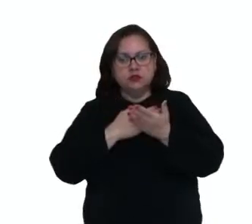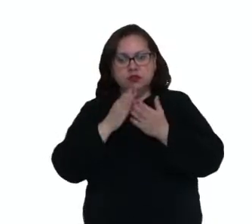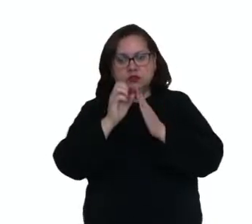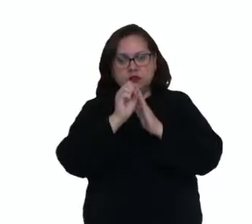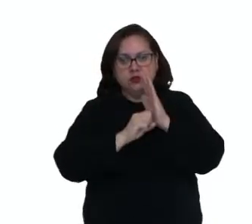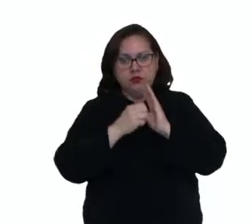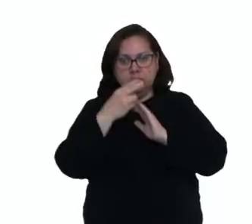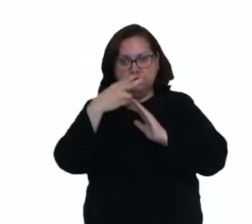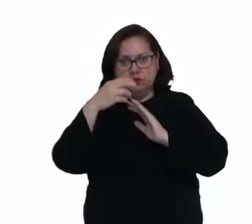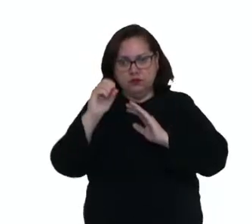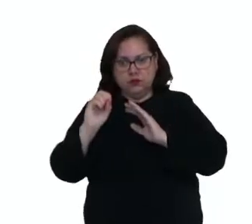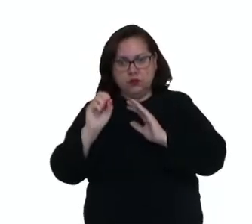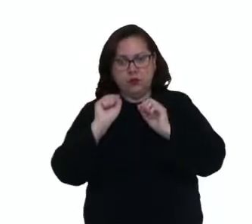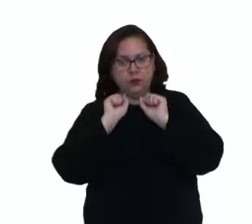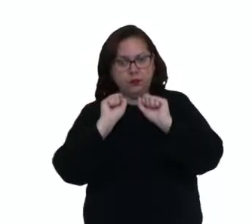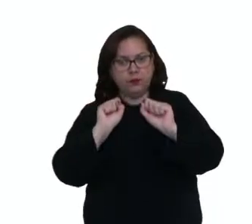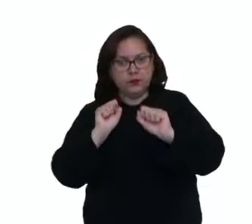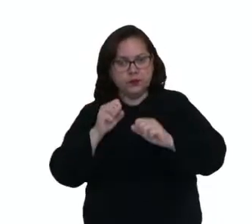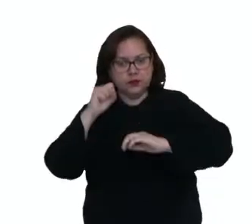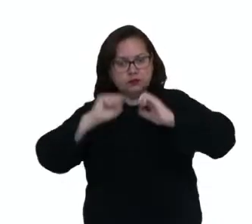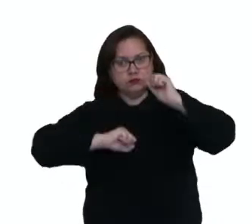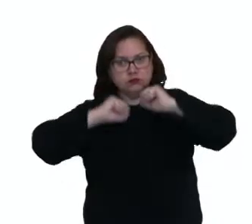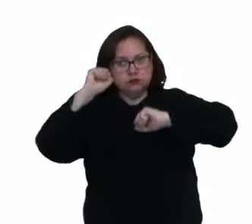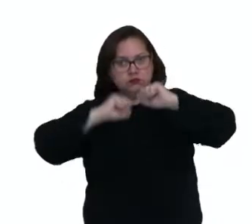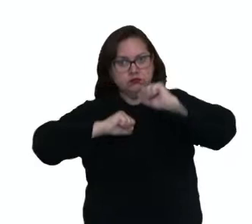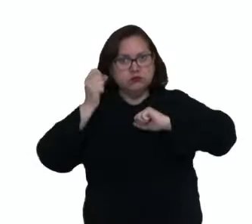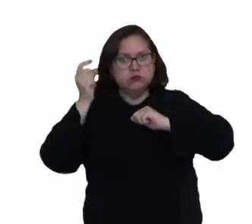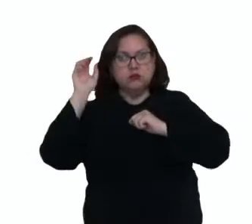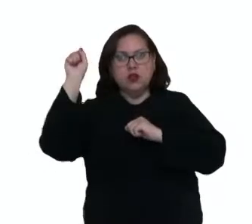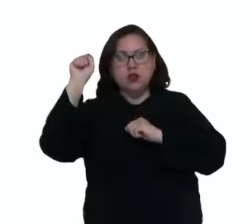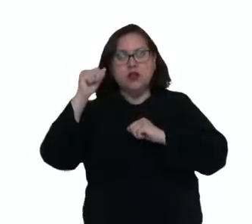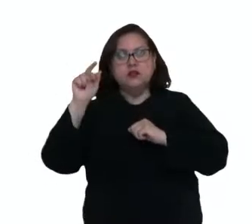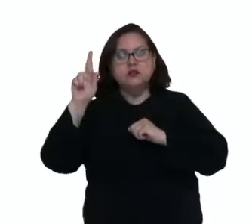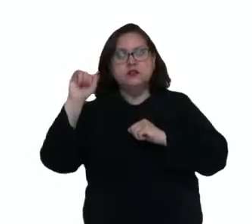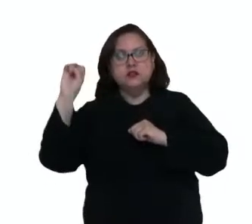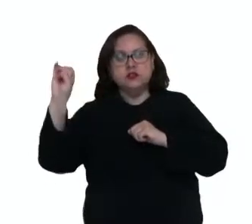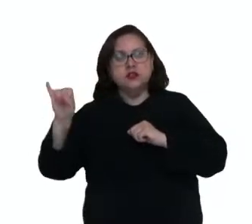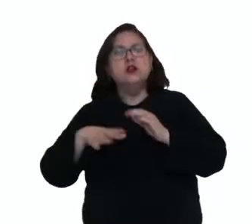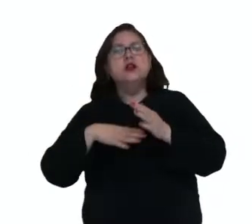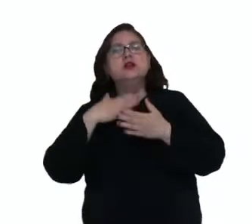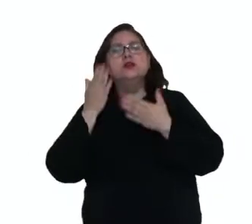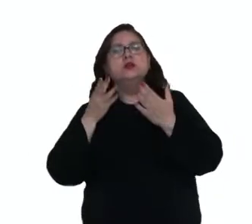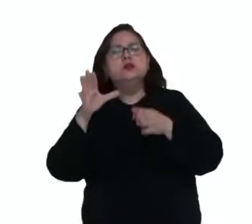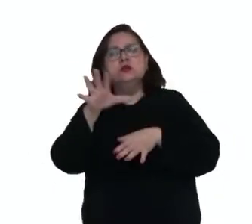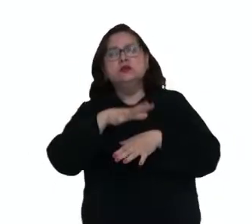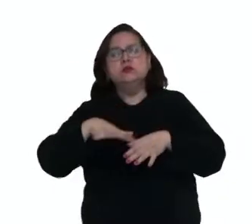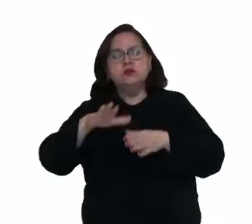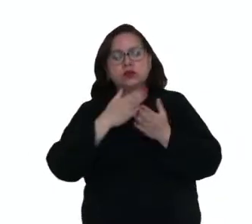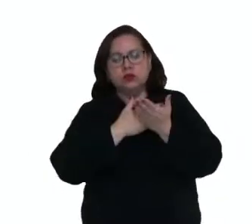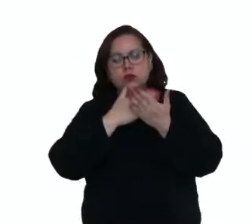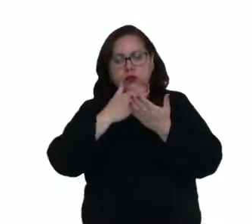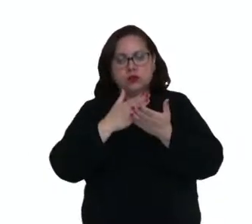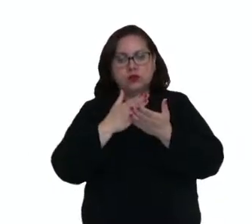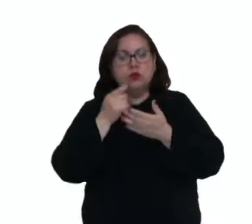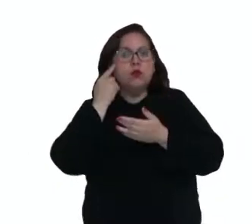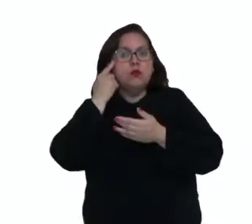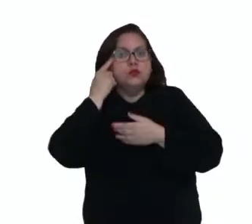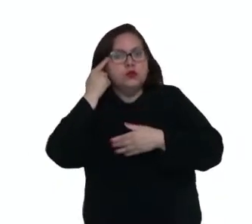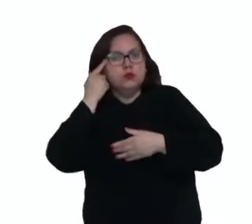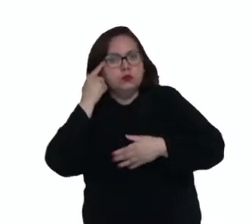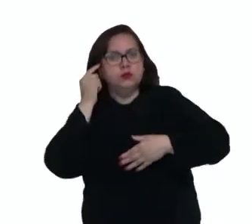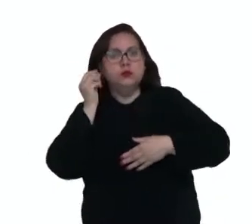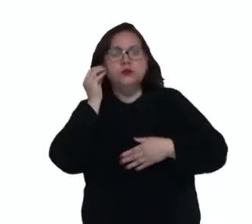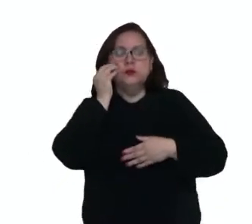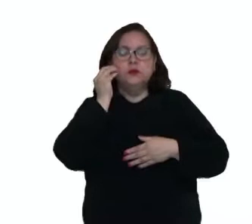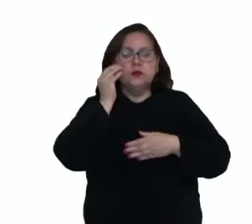XX, como a potência industrial asiática. Vamos ver que o território inicial ali que o Japão vai